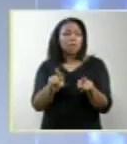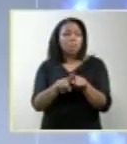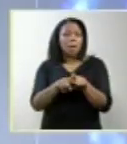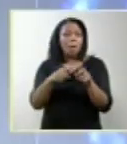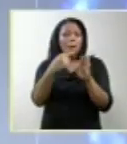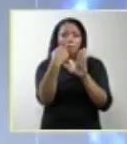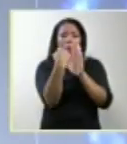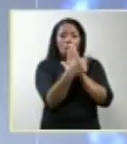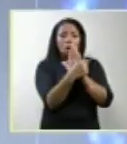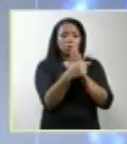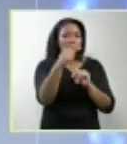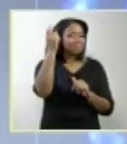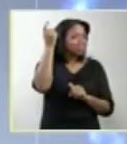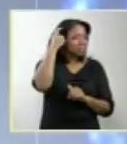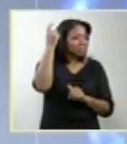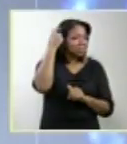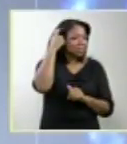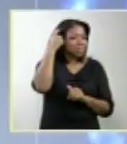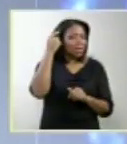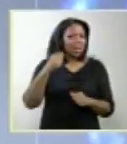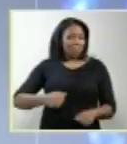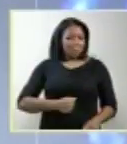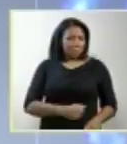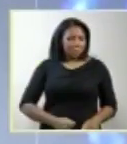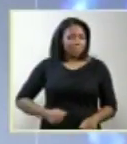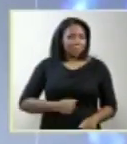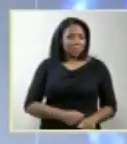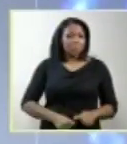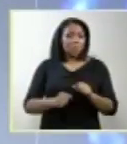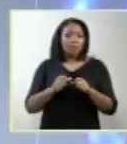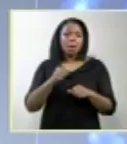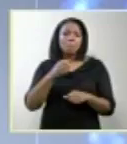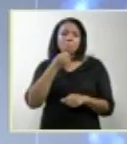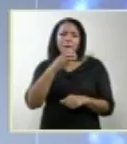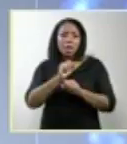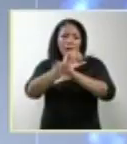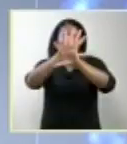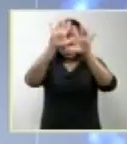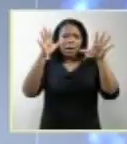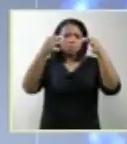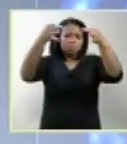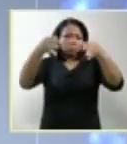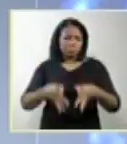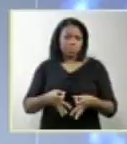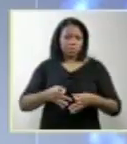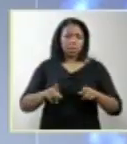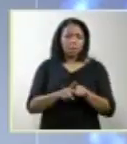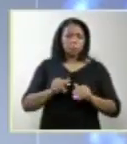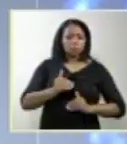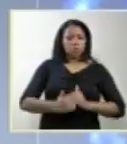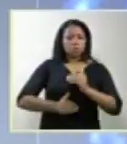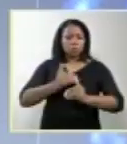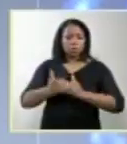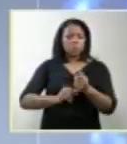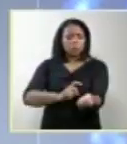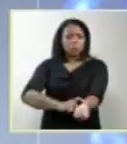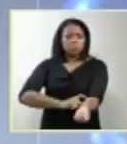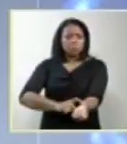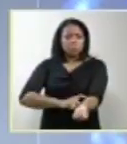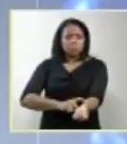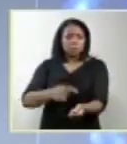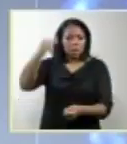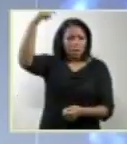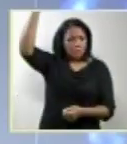linha alaranjada, teremos a imagem ultrassonográfica bem clássica da formação correta do desenvolvimento do sistema nervoso central,